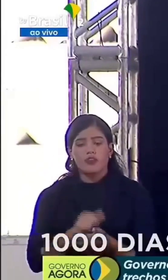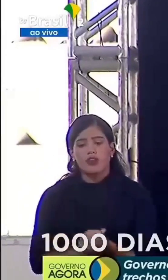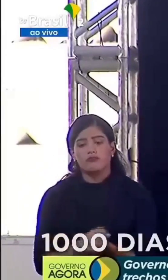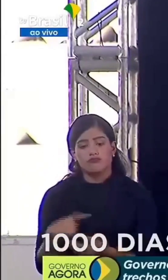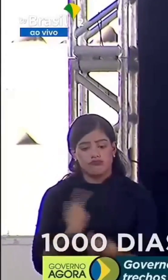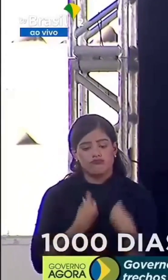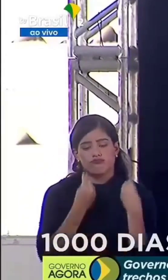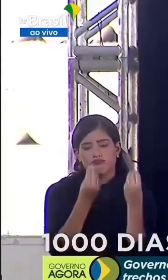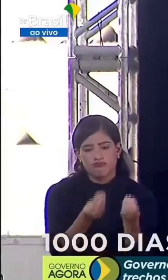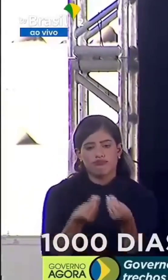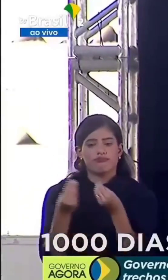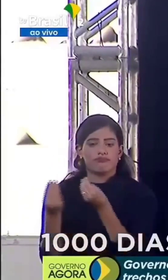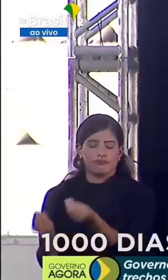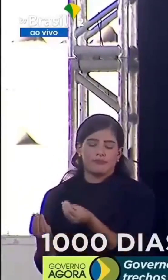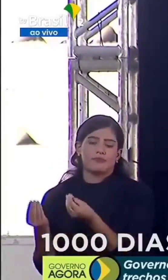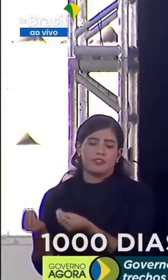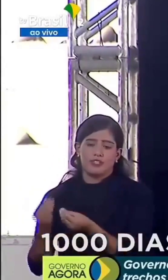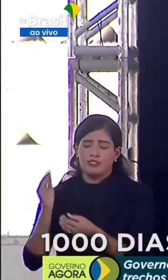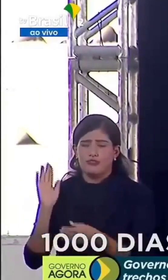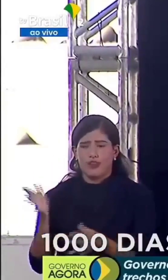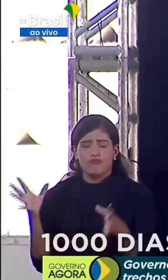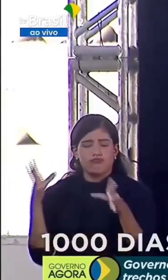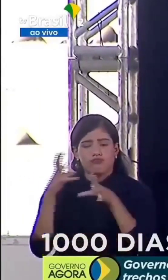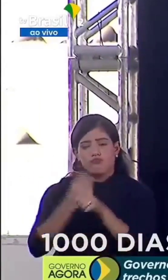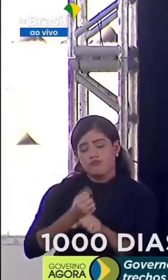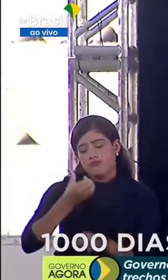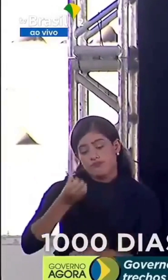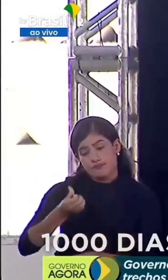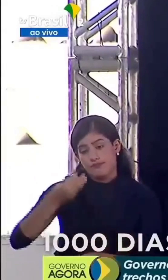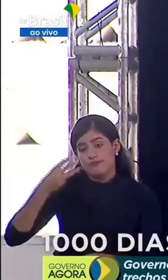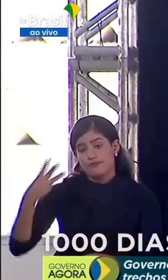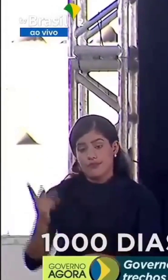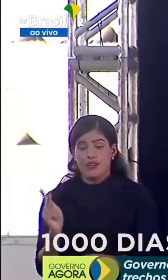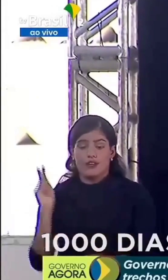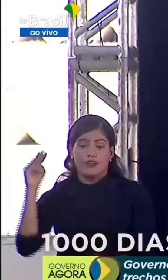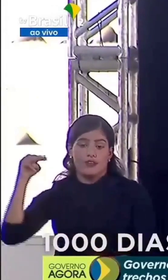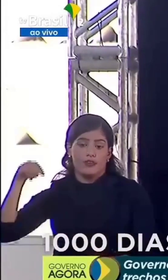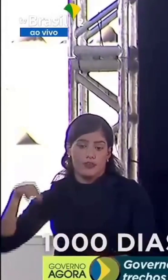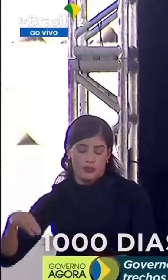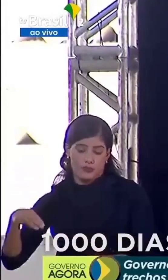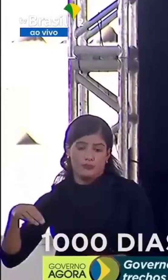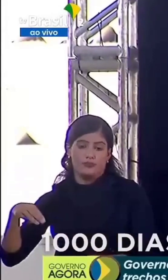entregamos lá duplicação. Já são 63 quilômetros de duplicação.